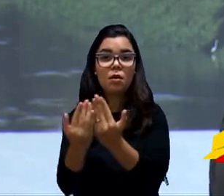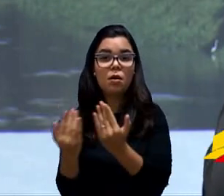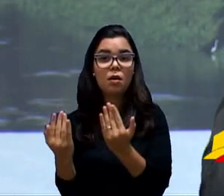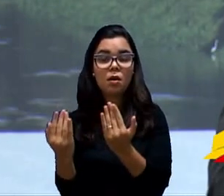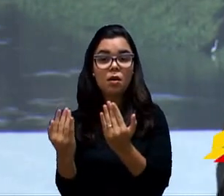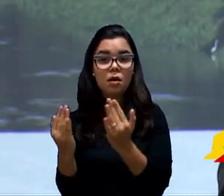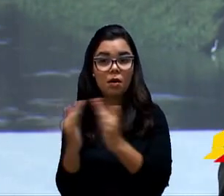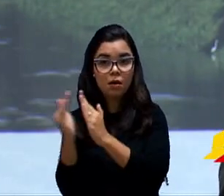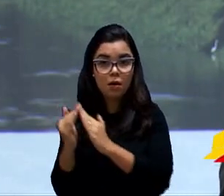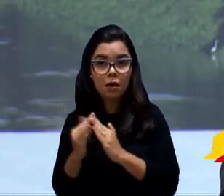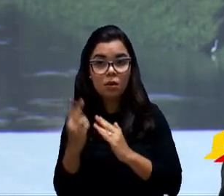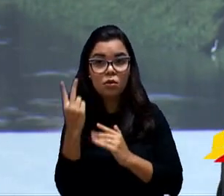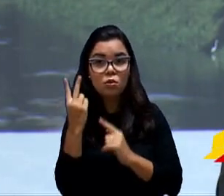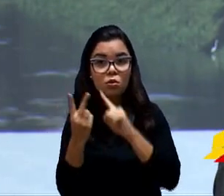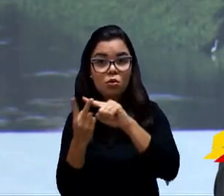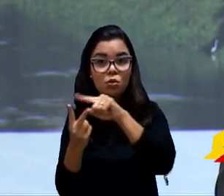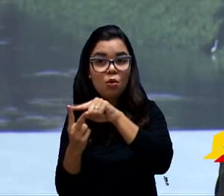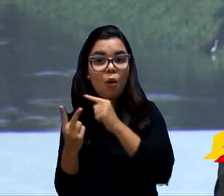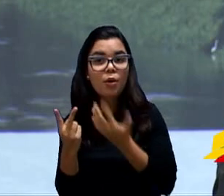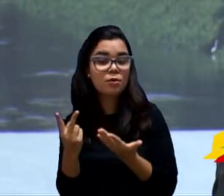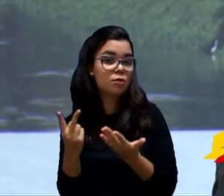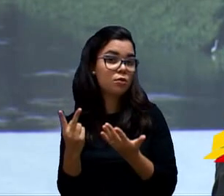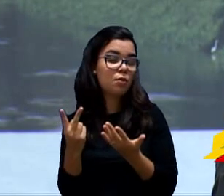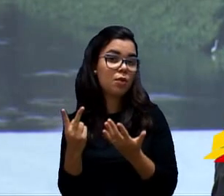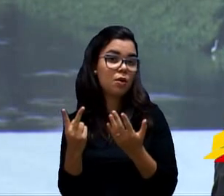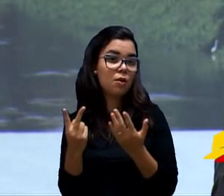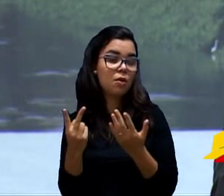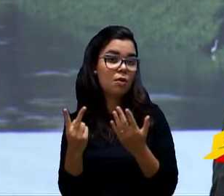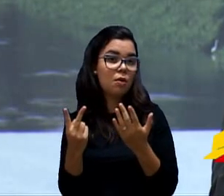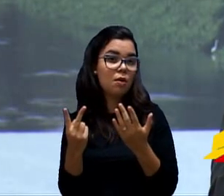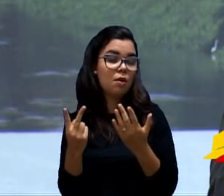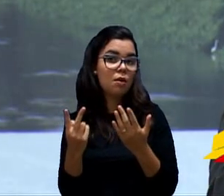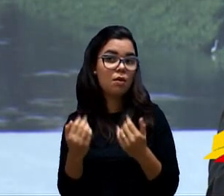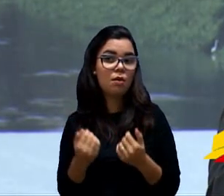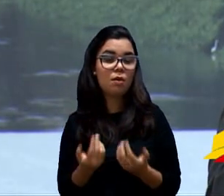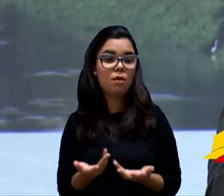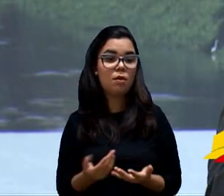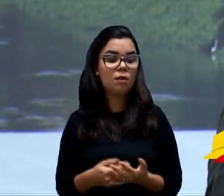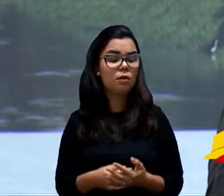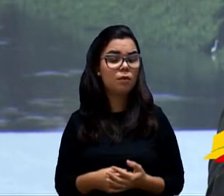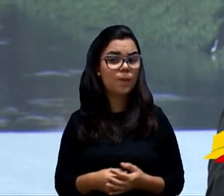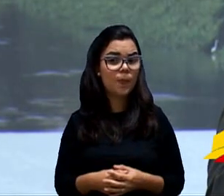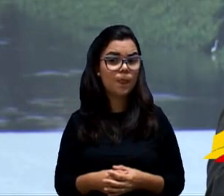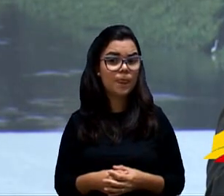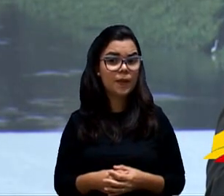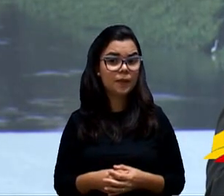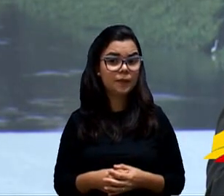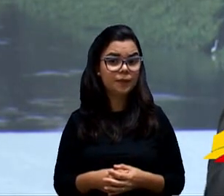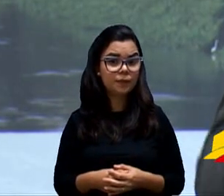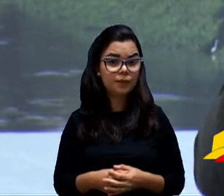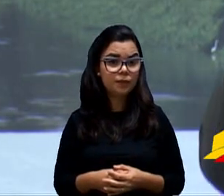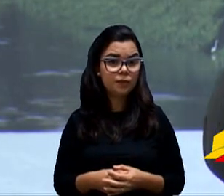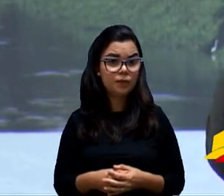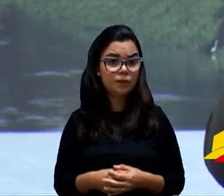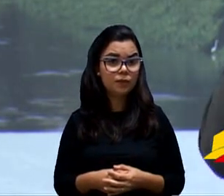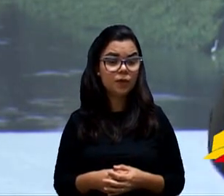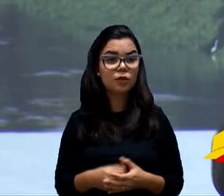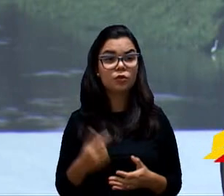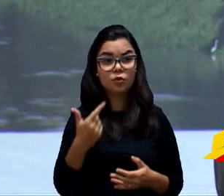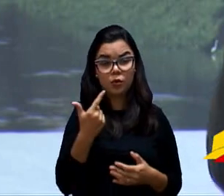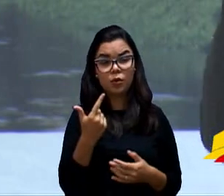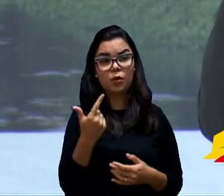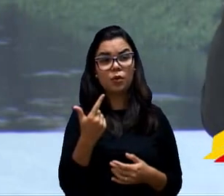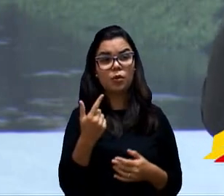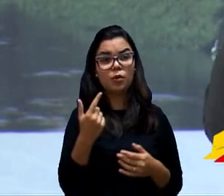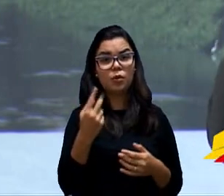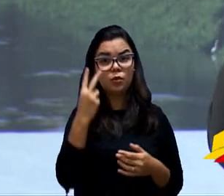condomínios. Aqui no anexo... Senhor? A domina são dois condomínios que são os mais complexos. São dois